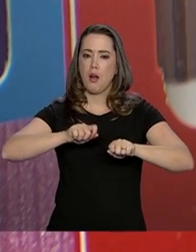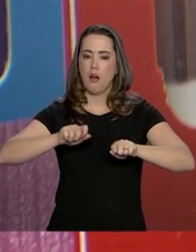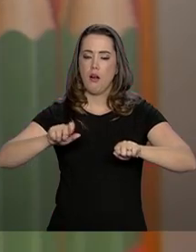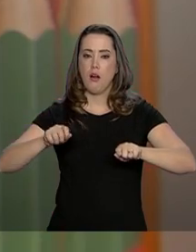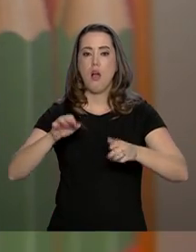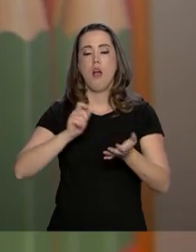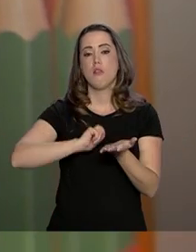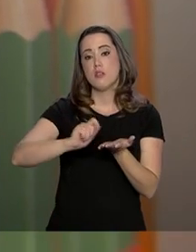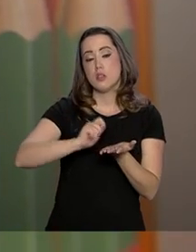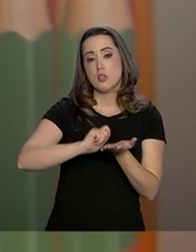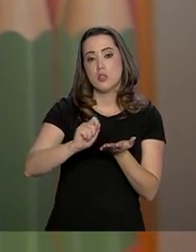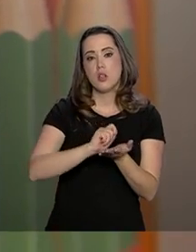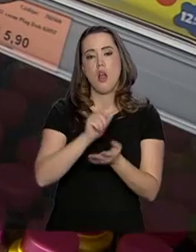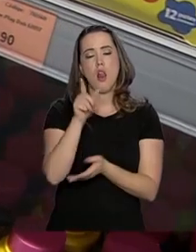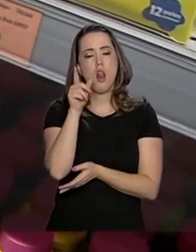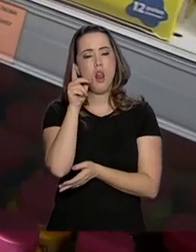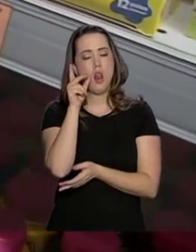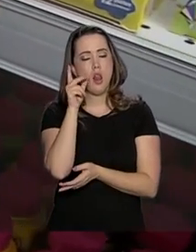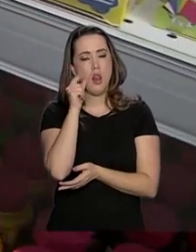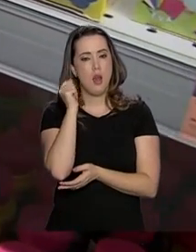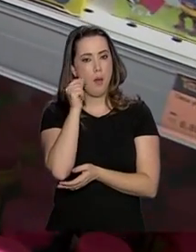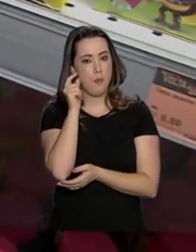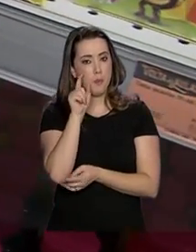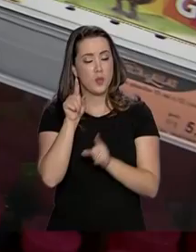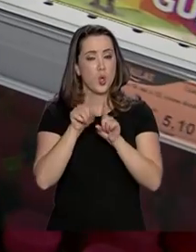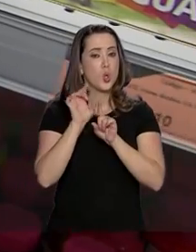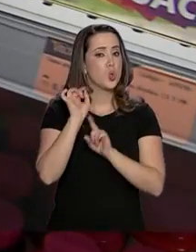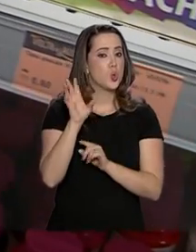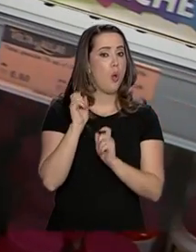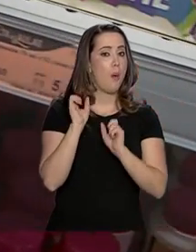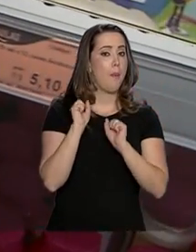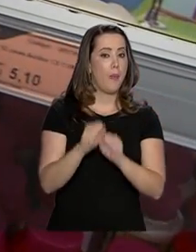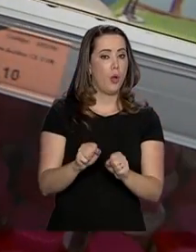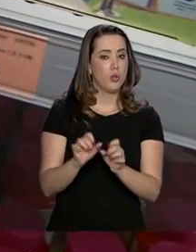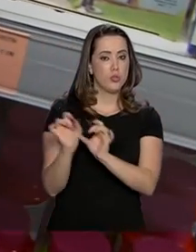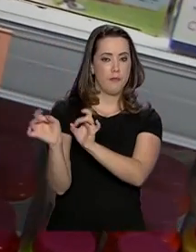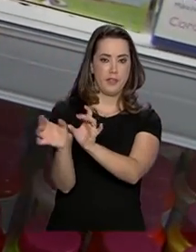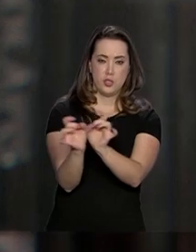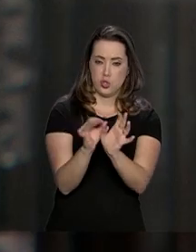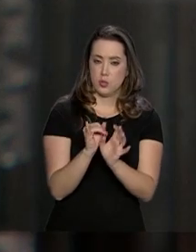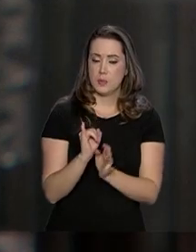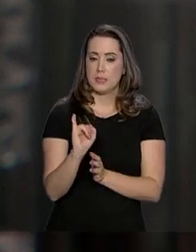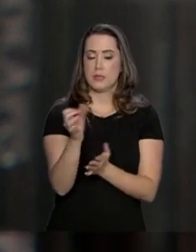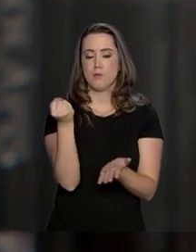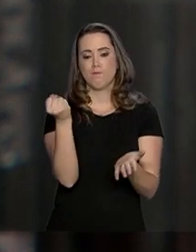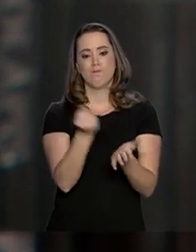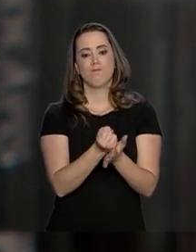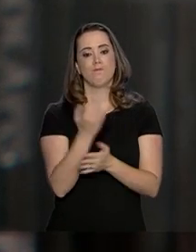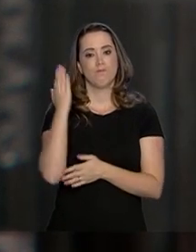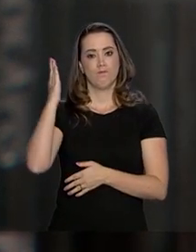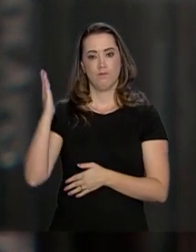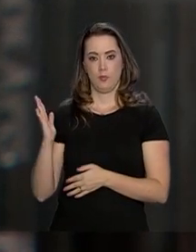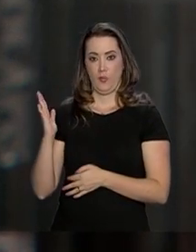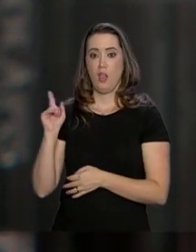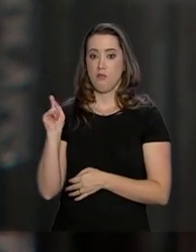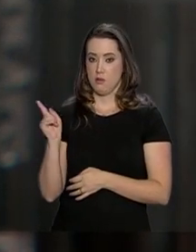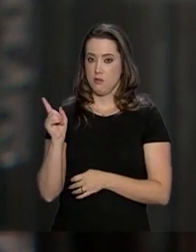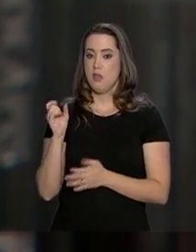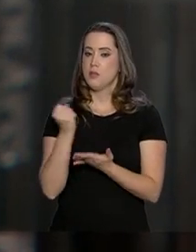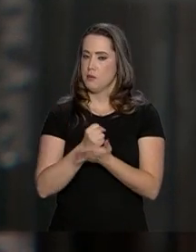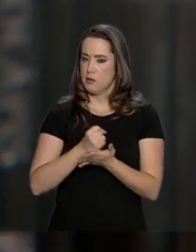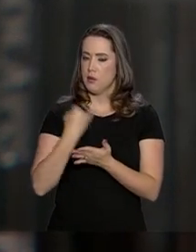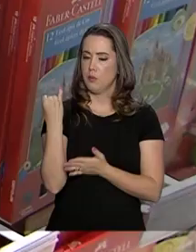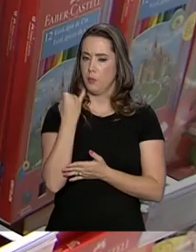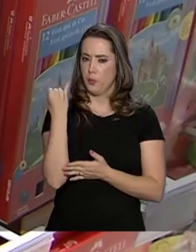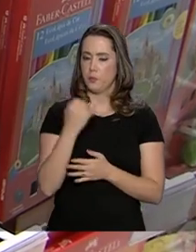giz de cera, lápis de cor e tintas só podem ser comercializados, se registrados e certificados